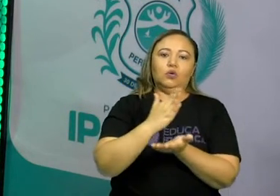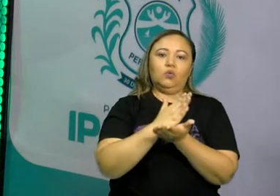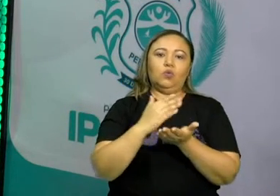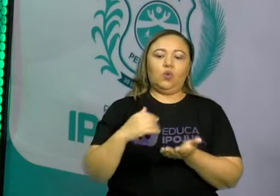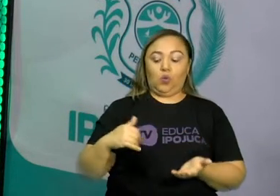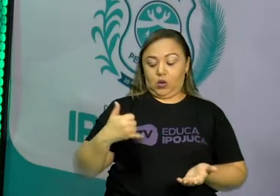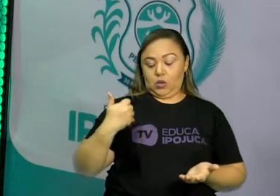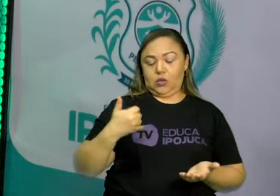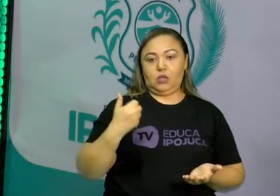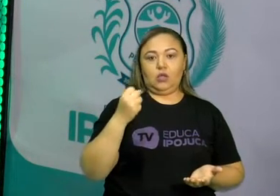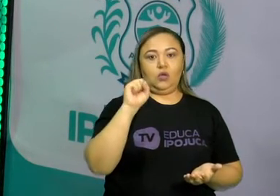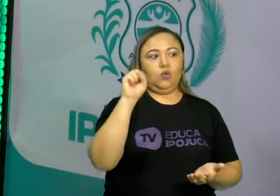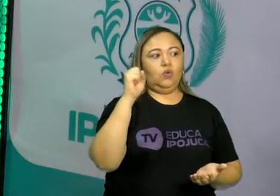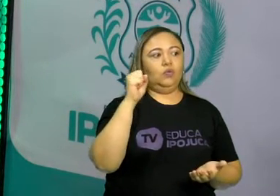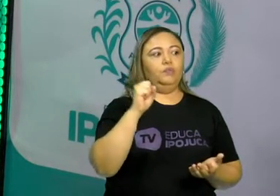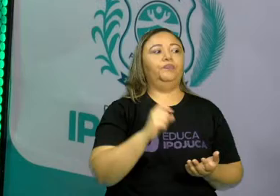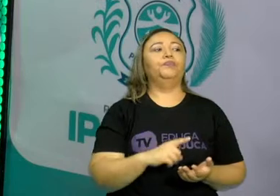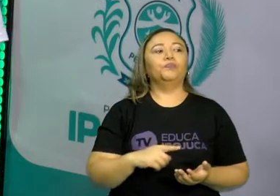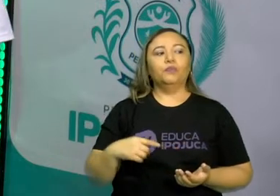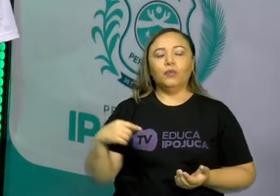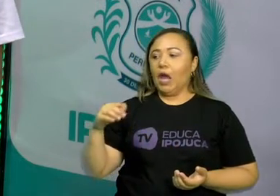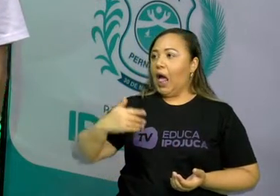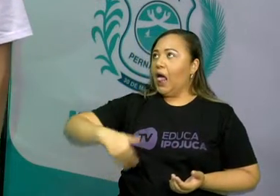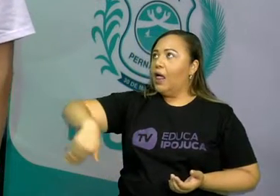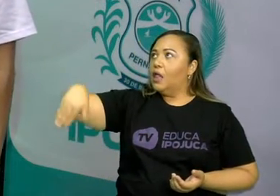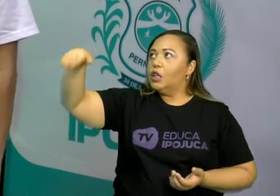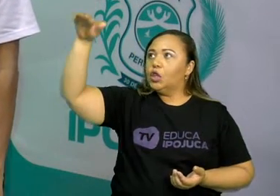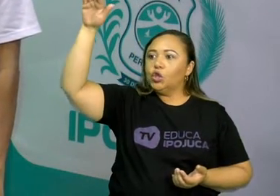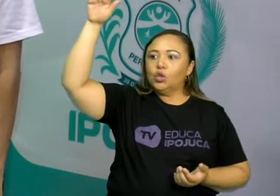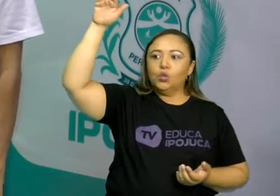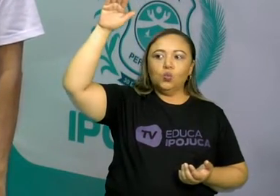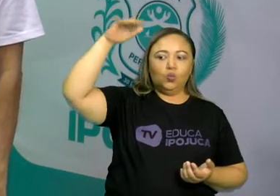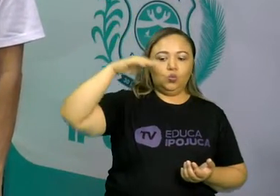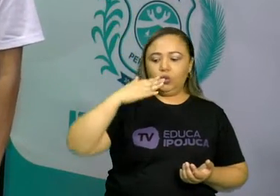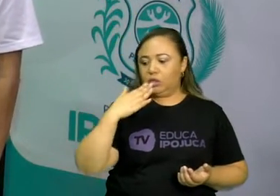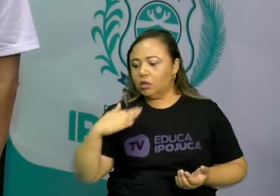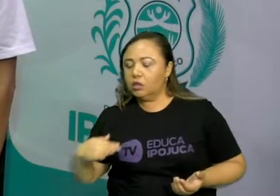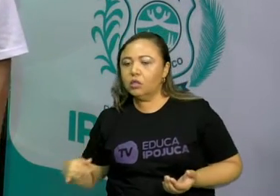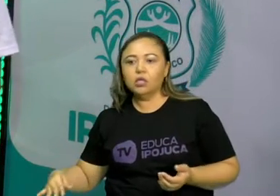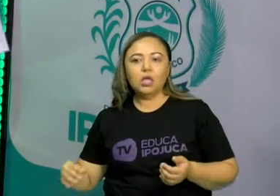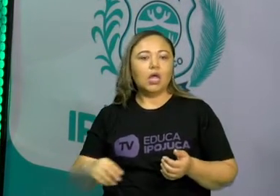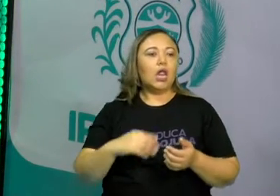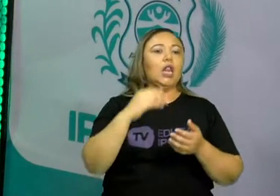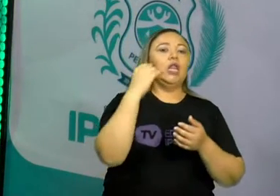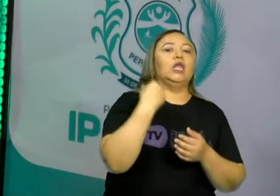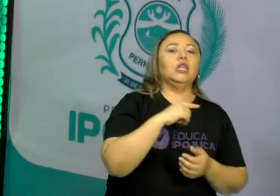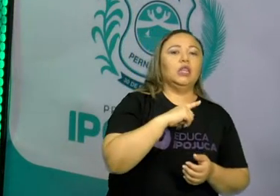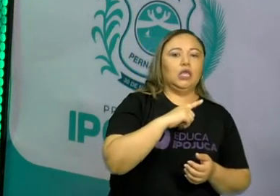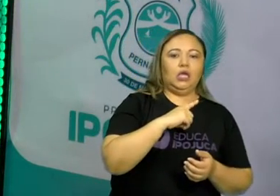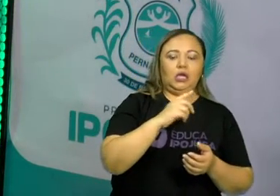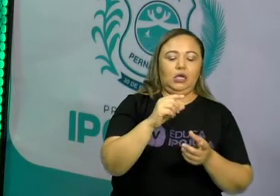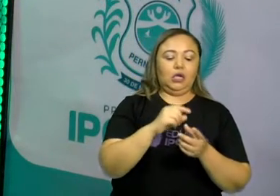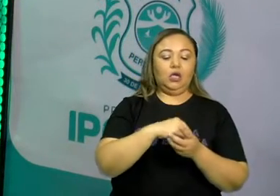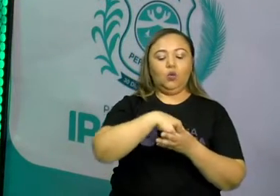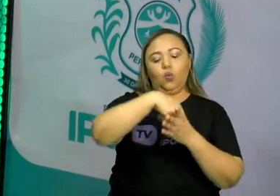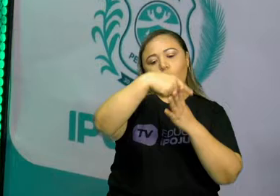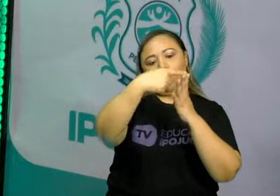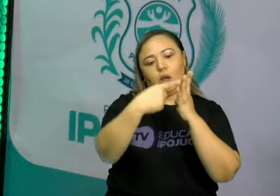quatro dentes, né? Pré-molares, molares, caninos, incisivos. E aqui,